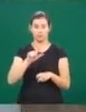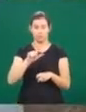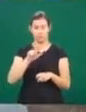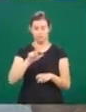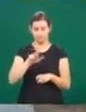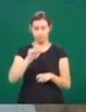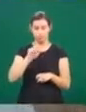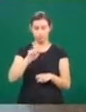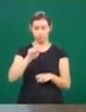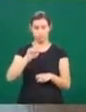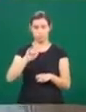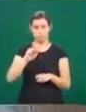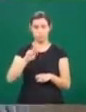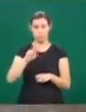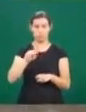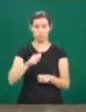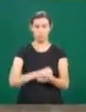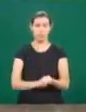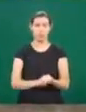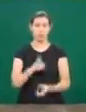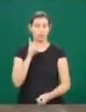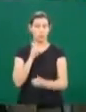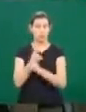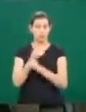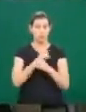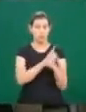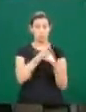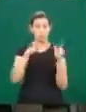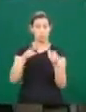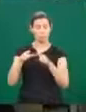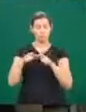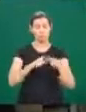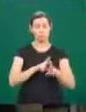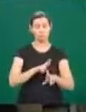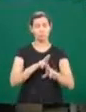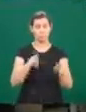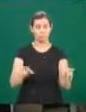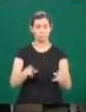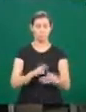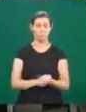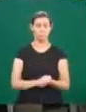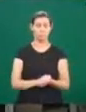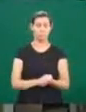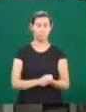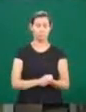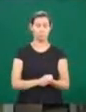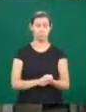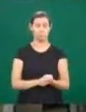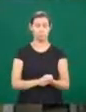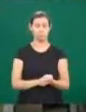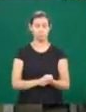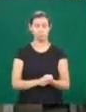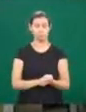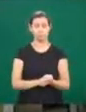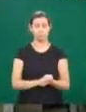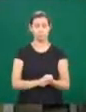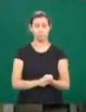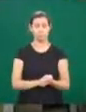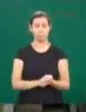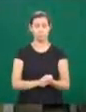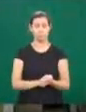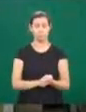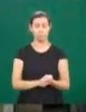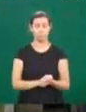raiva. Encontramos tanto no Dona Zumira, Planalto, no bairro Moarama, então, no Cidade